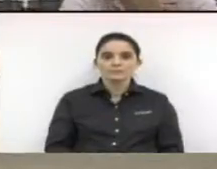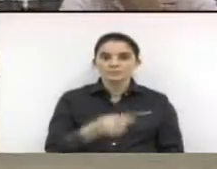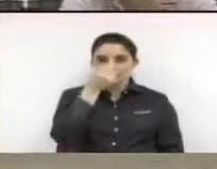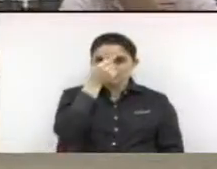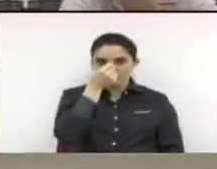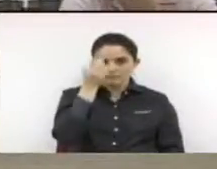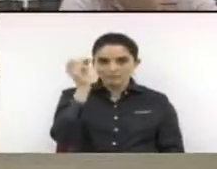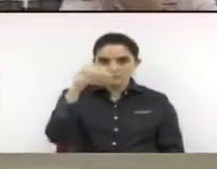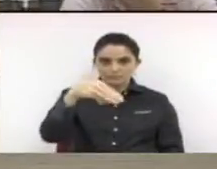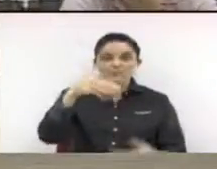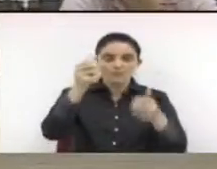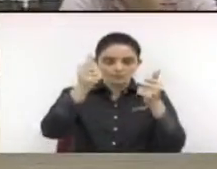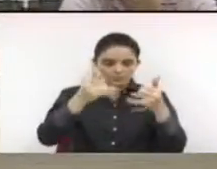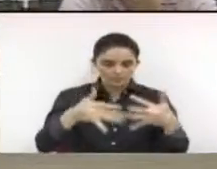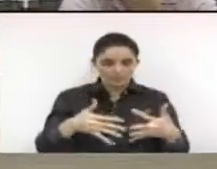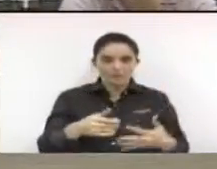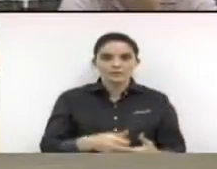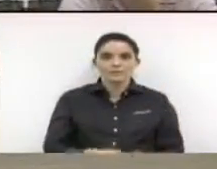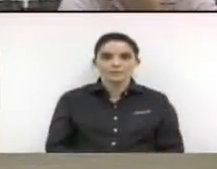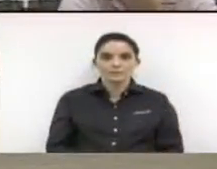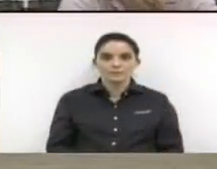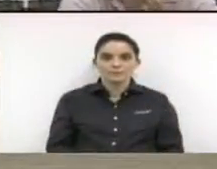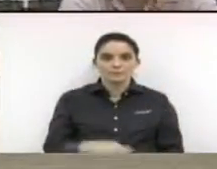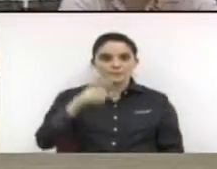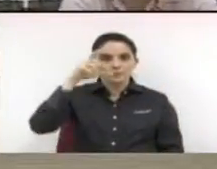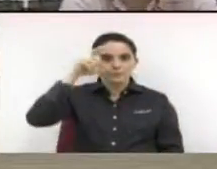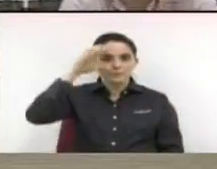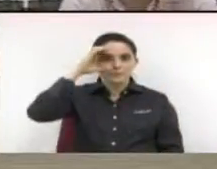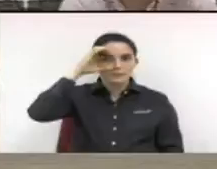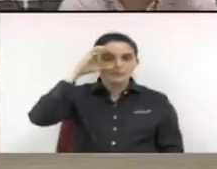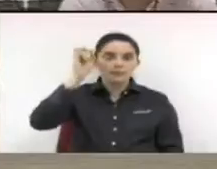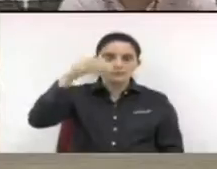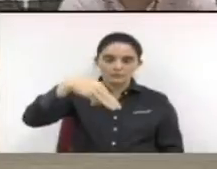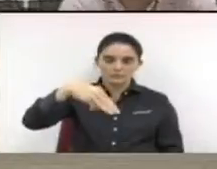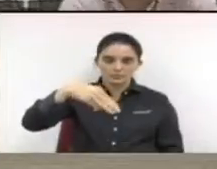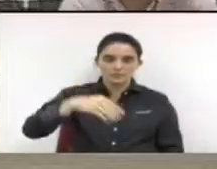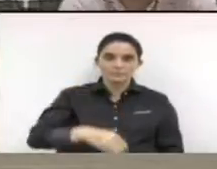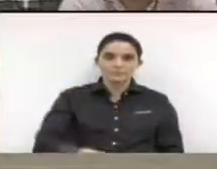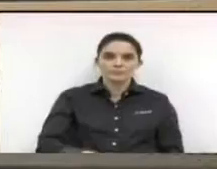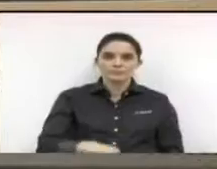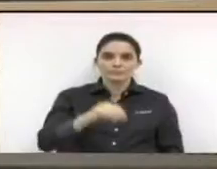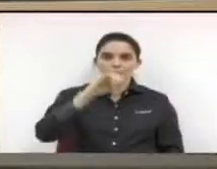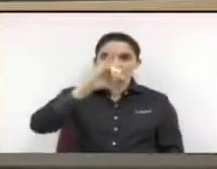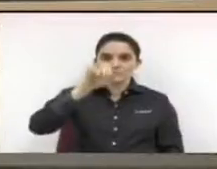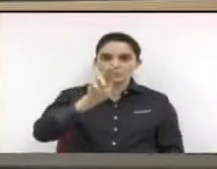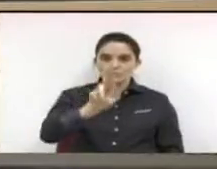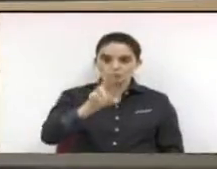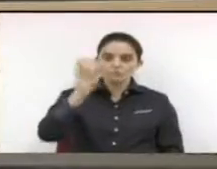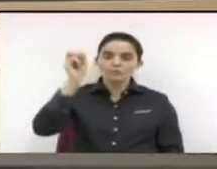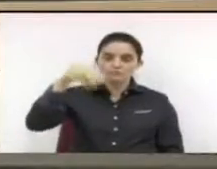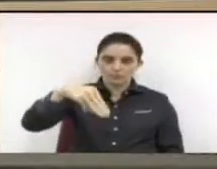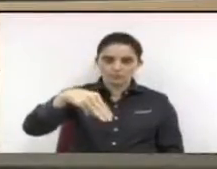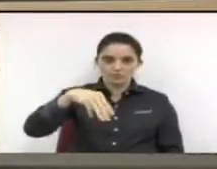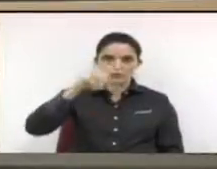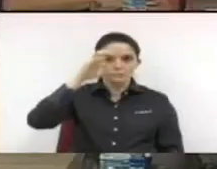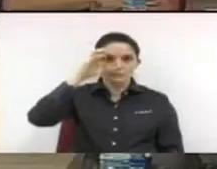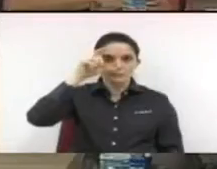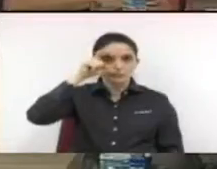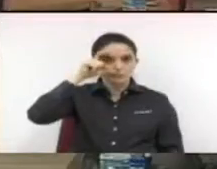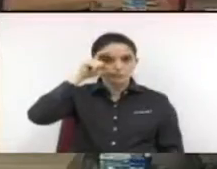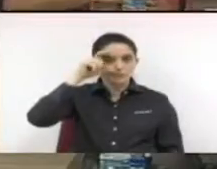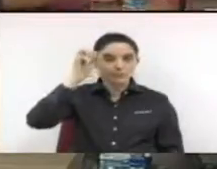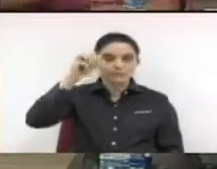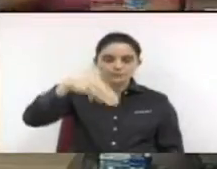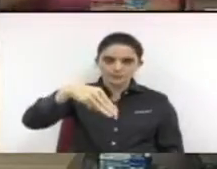Freitas. Sim. Com justificativa. José Couto de Jesus. Sim. José Eduardo Monteiro Júnior. Sim. José Farid